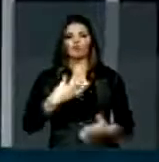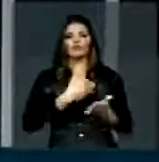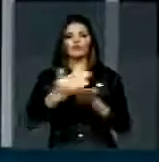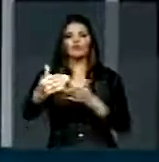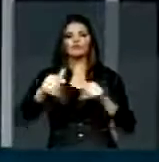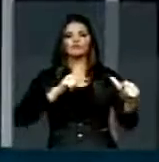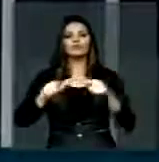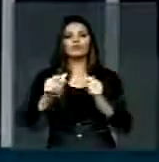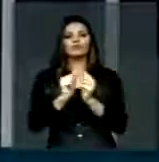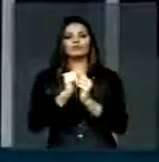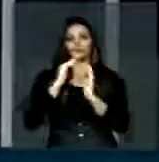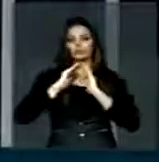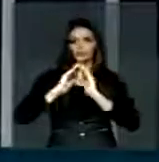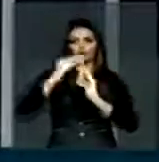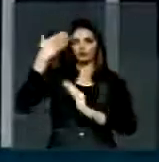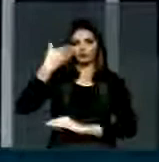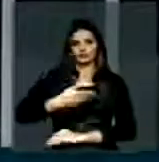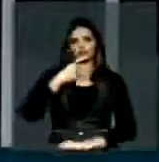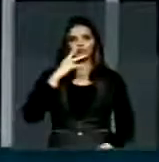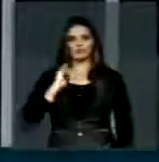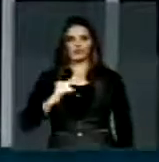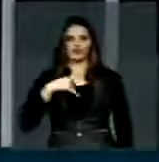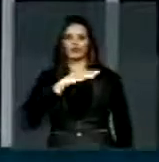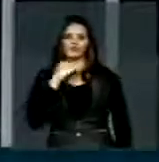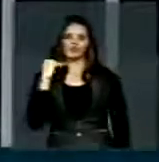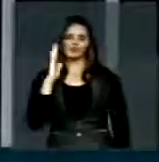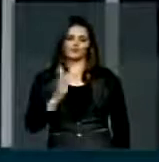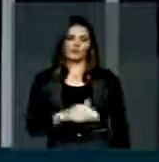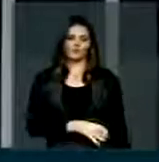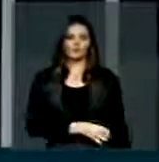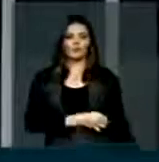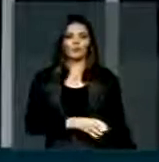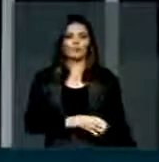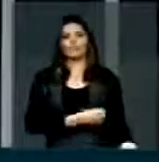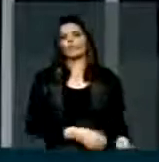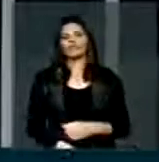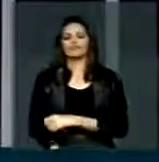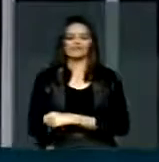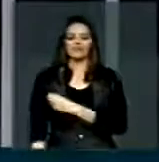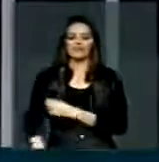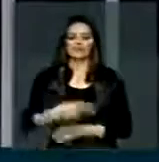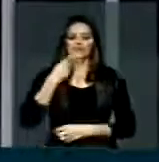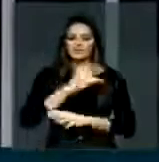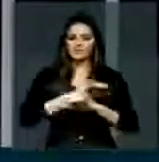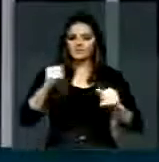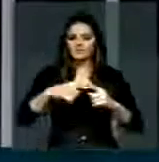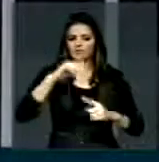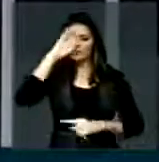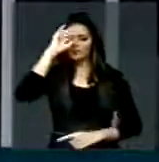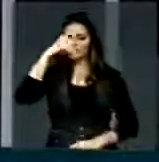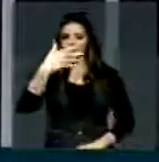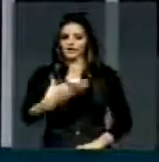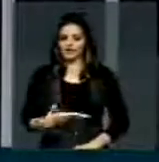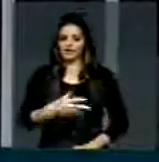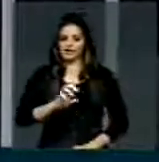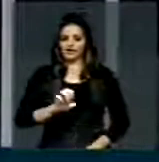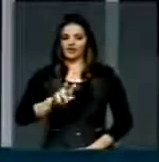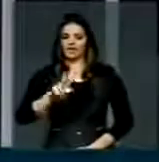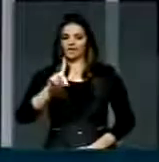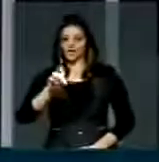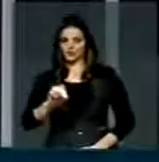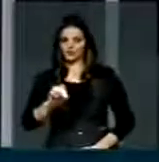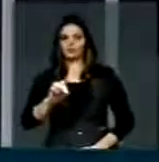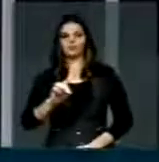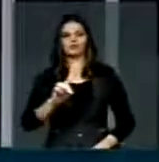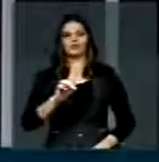seu pai, gentil Oves da Rocha, de saudosa memória. Eu faço esse registro para homenajar o Evaldo Teles